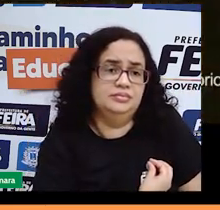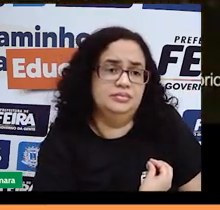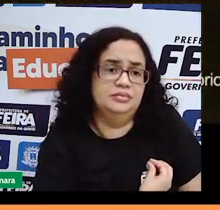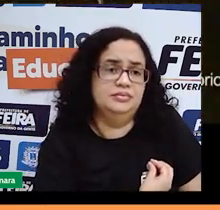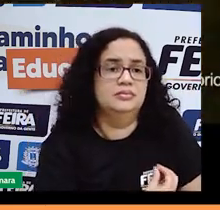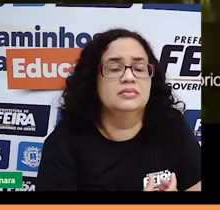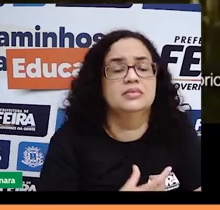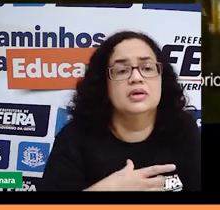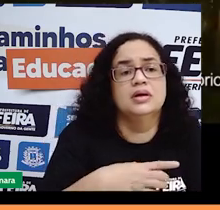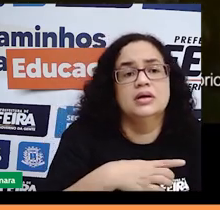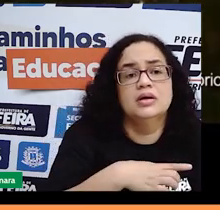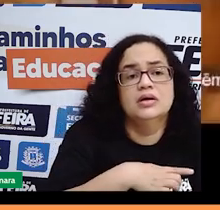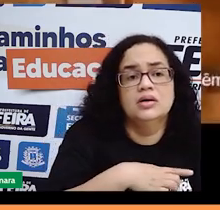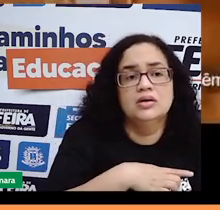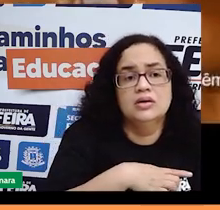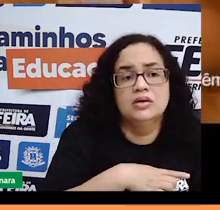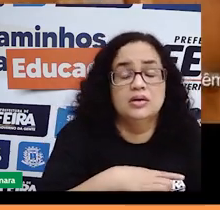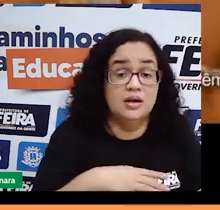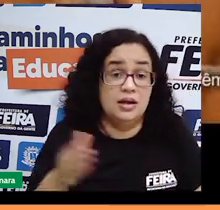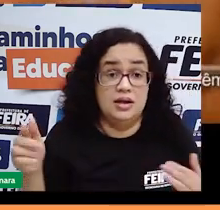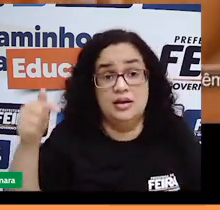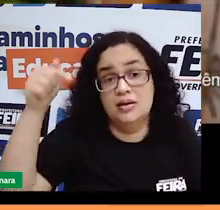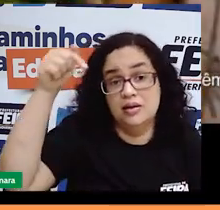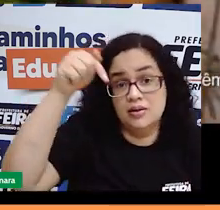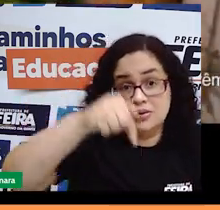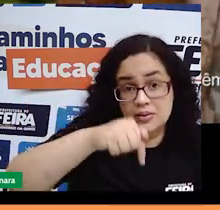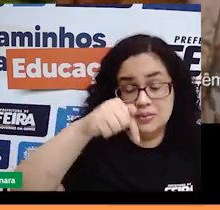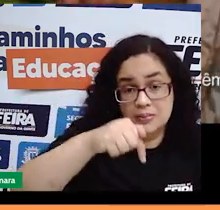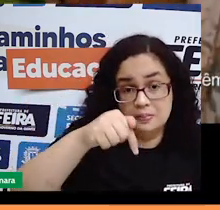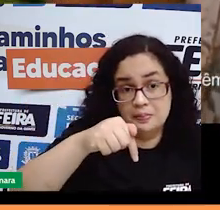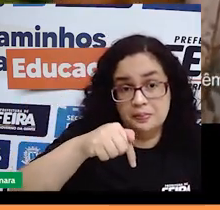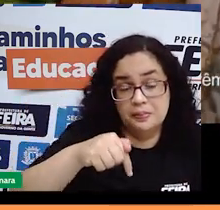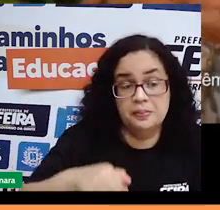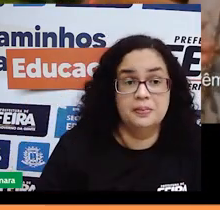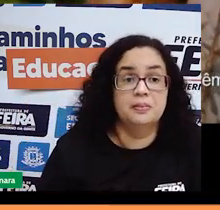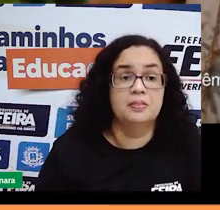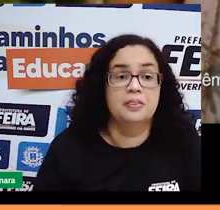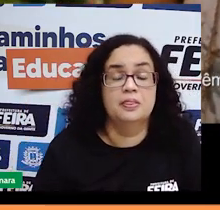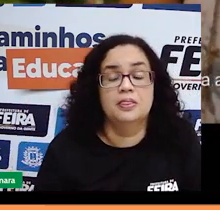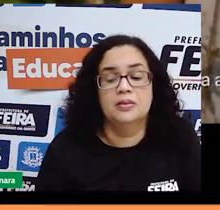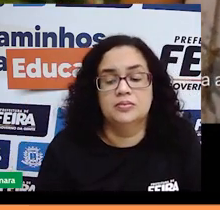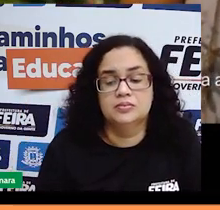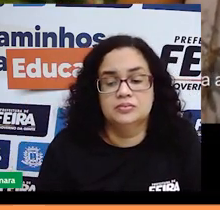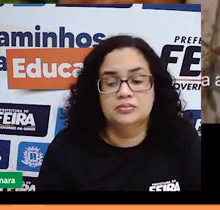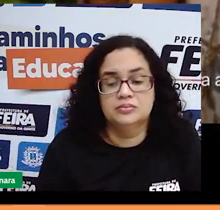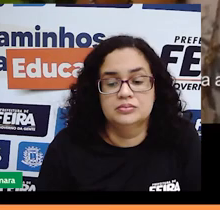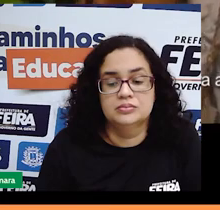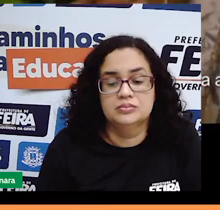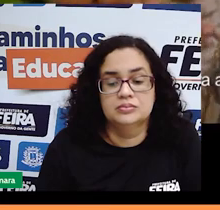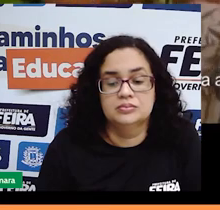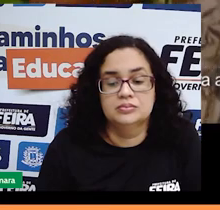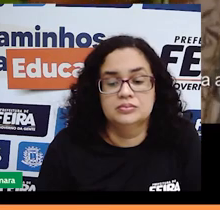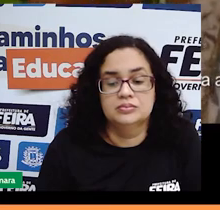aberto para quem vir. E aqui vem alunos de faculdade, das escolas, vem para cá para absorver um pouco do conhecimento